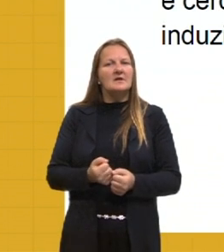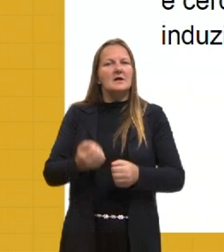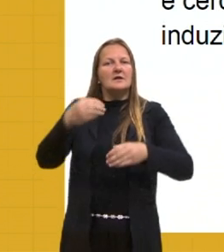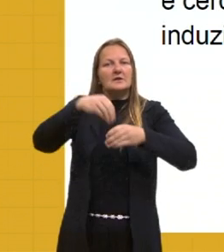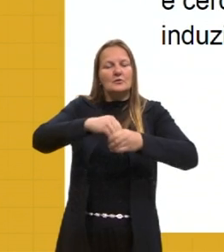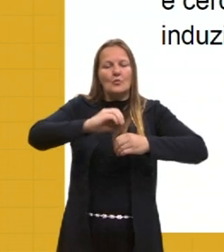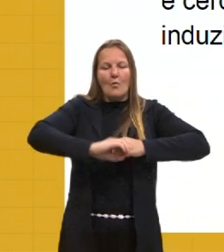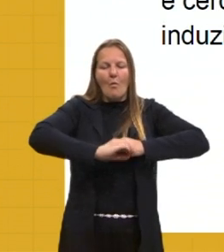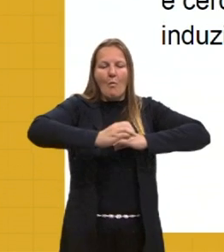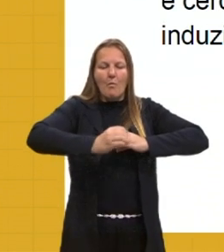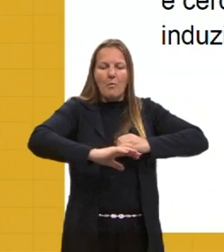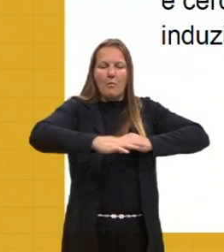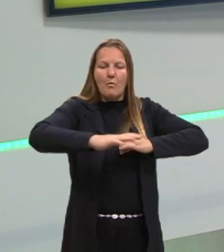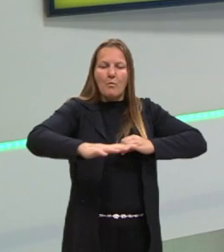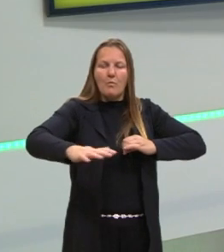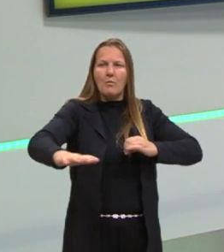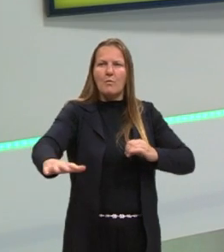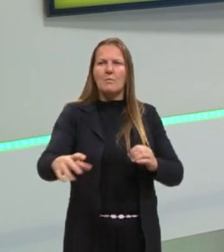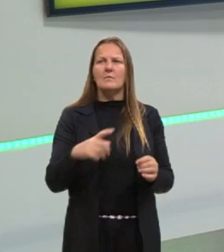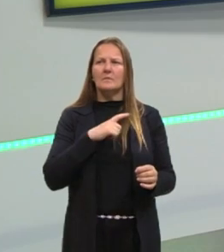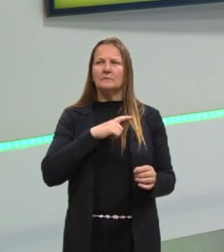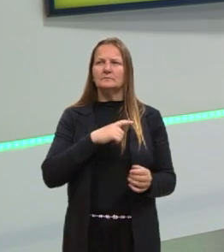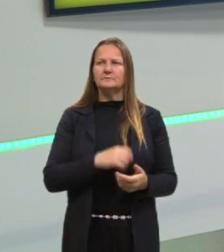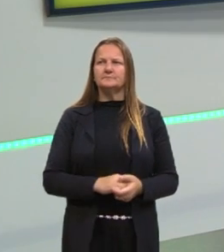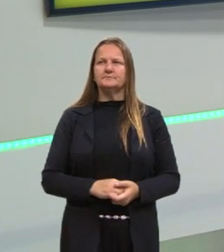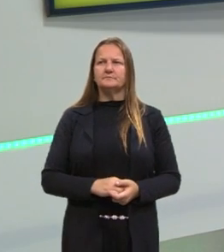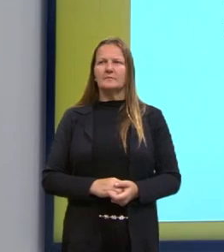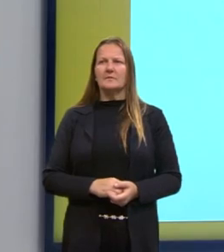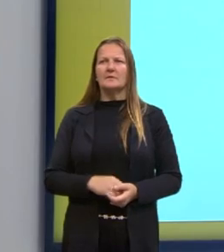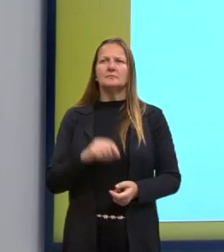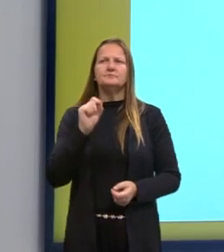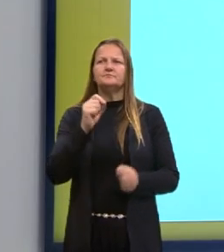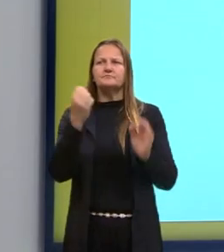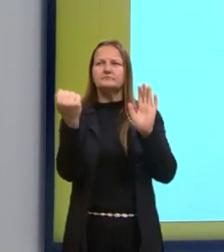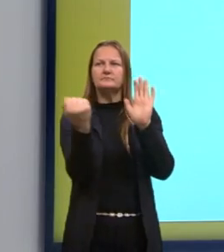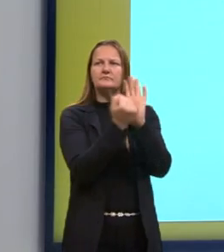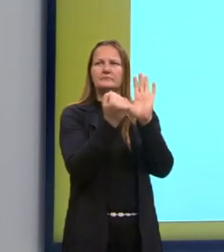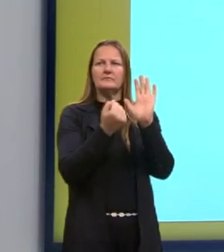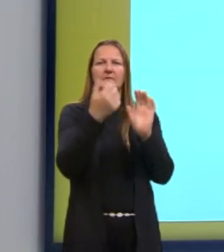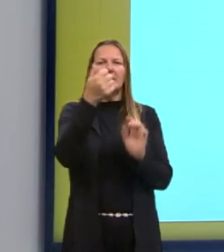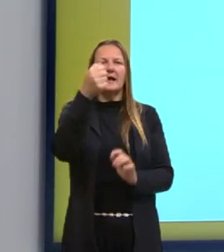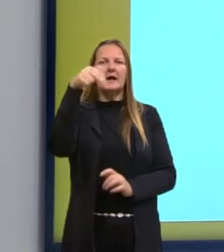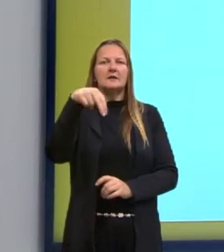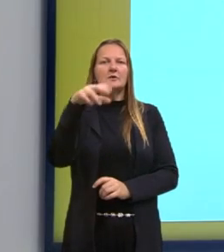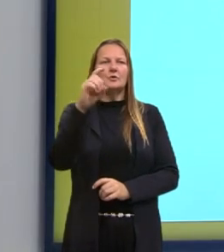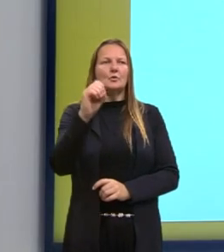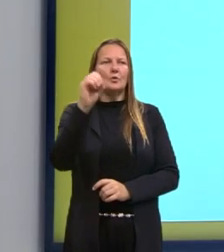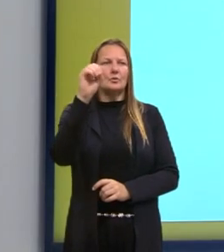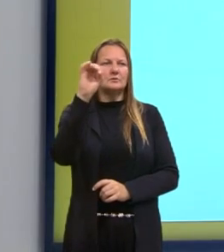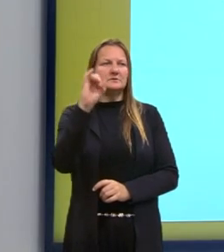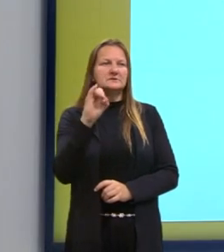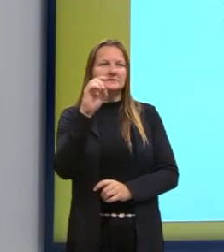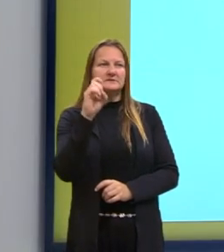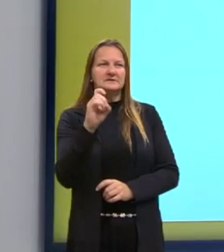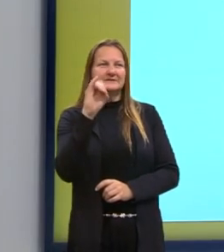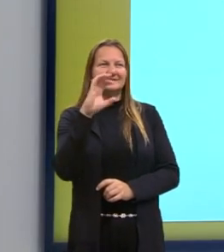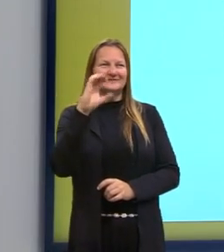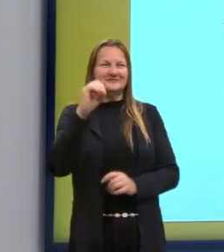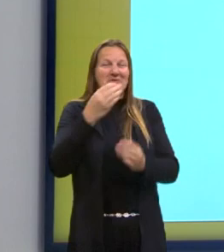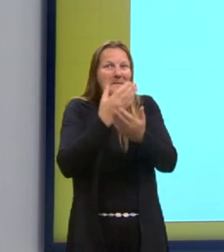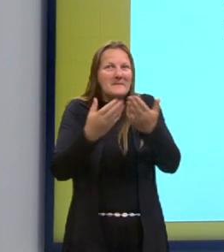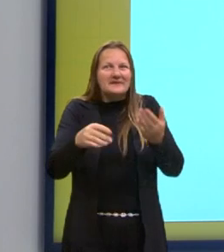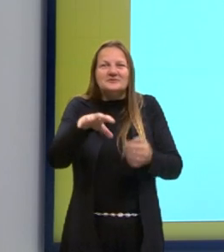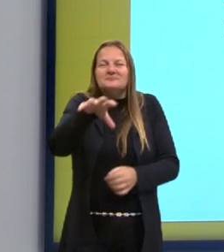anóxicos oceânicos. O que seria efeito anóxico? É a perda de oxigênio.